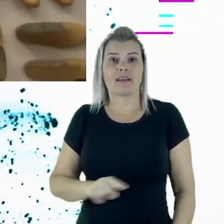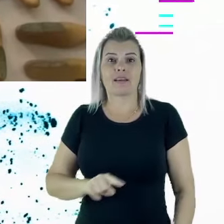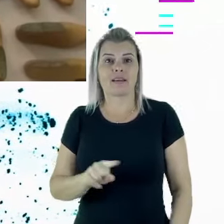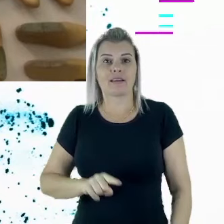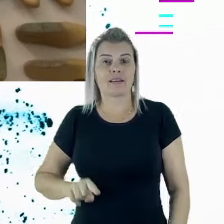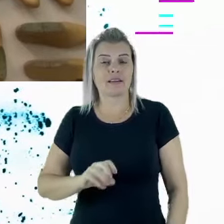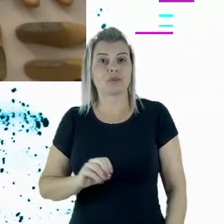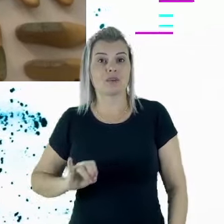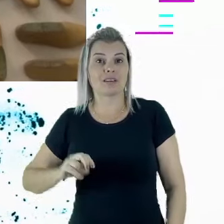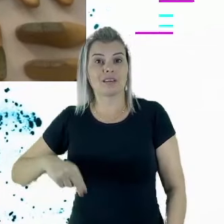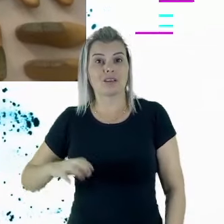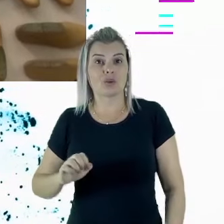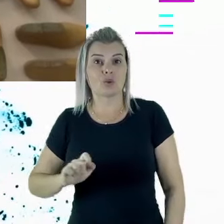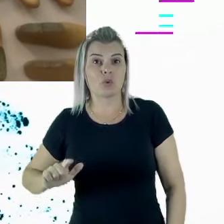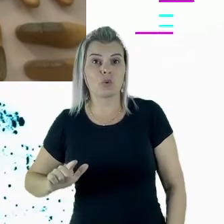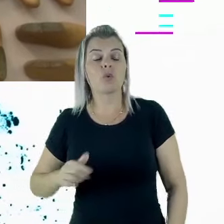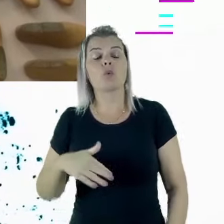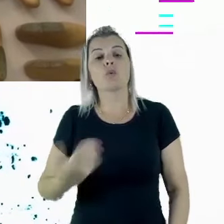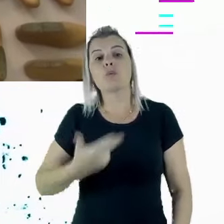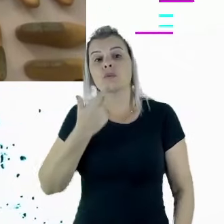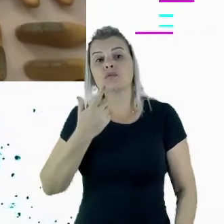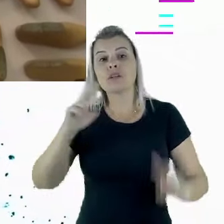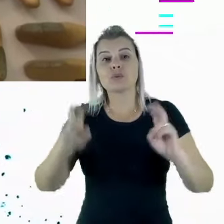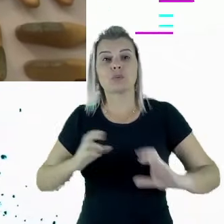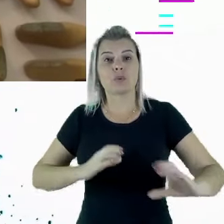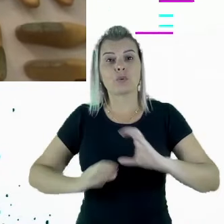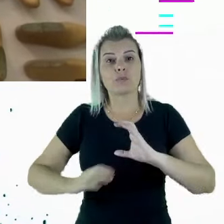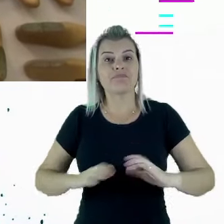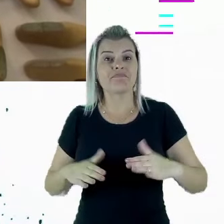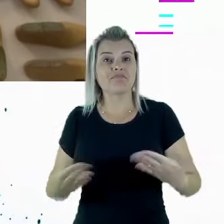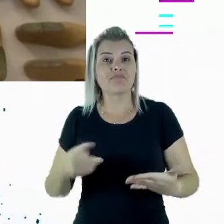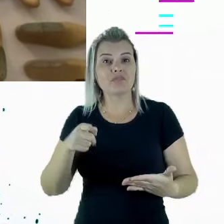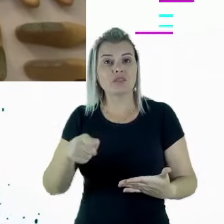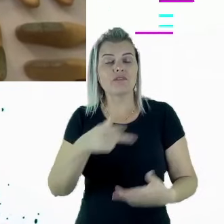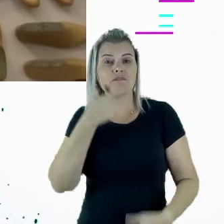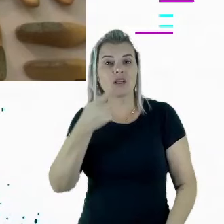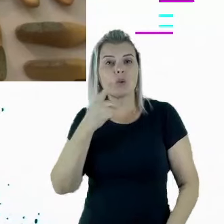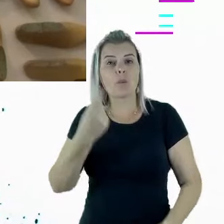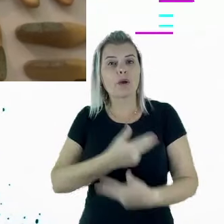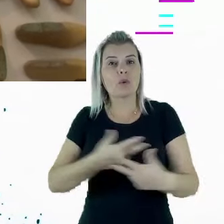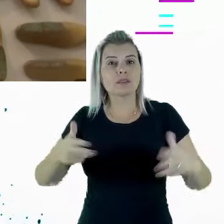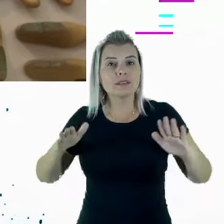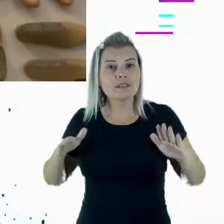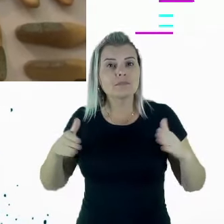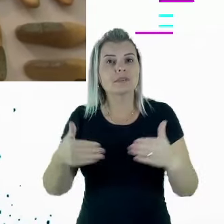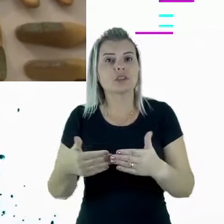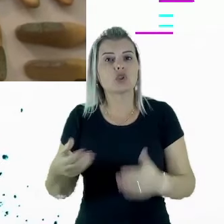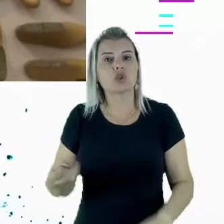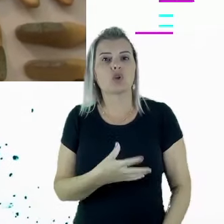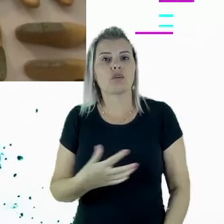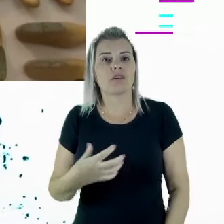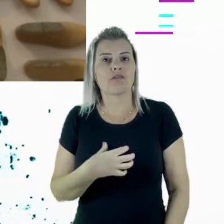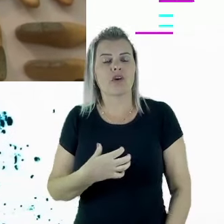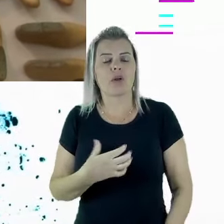eu acho que quando a fala de comunicação, e agora você tirou uma fotografia específica de uma nova forma de se